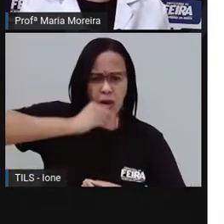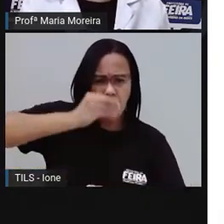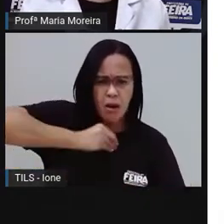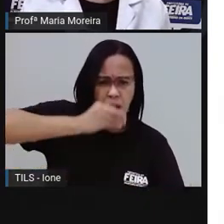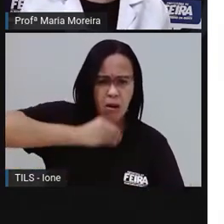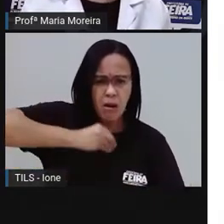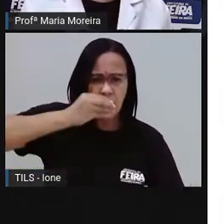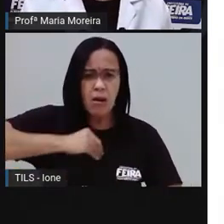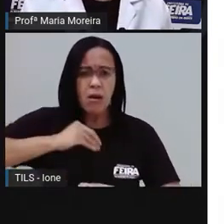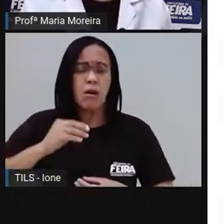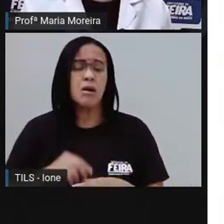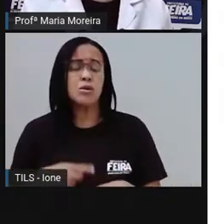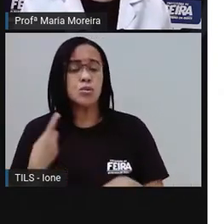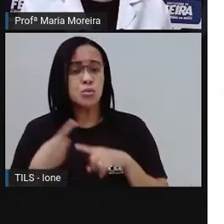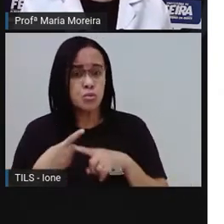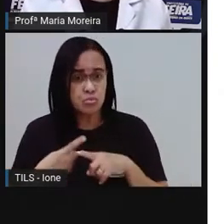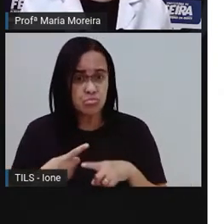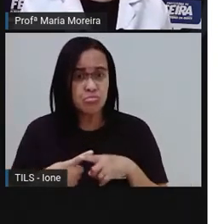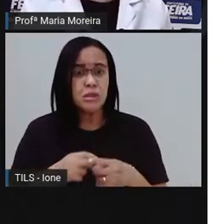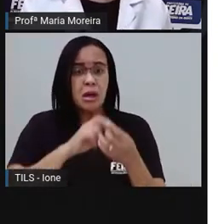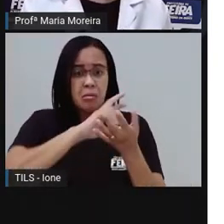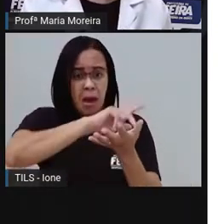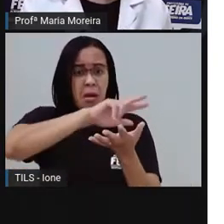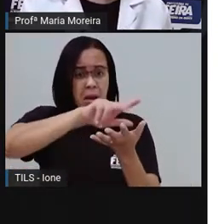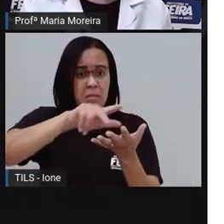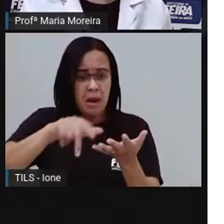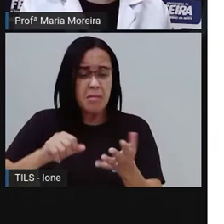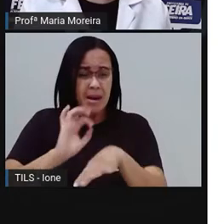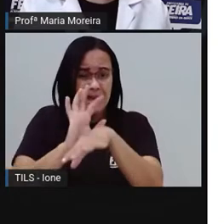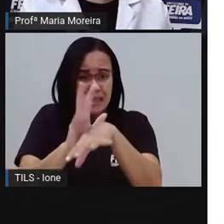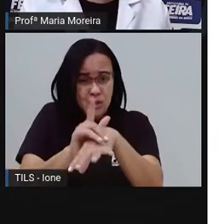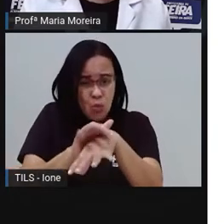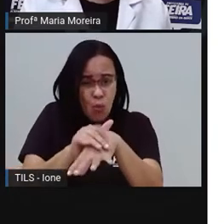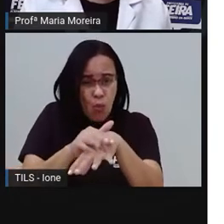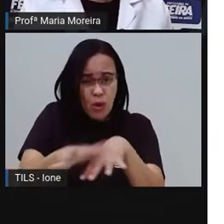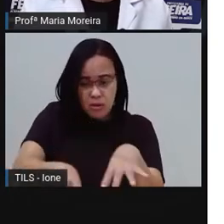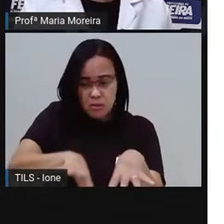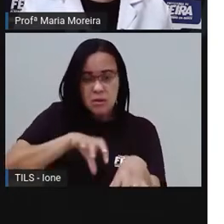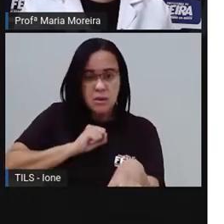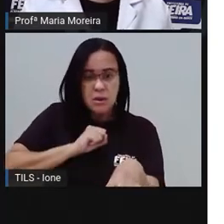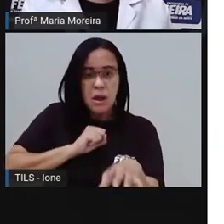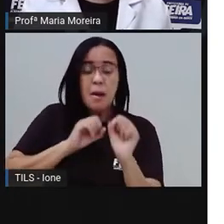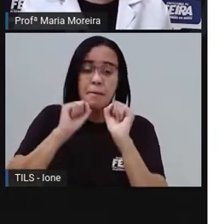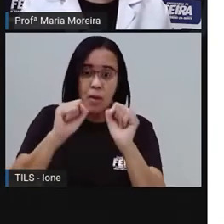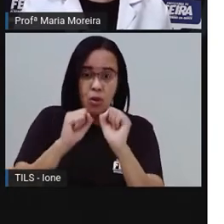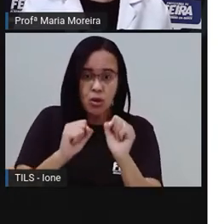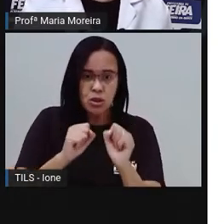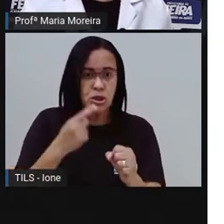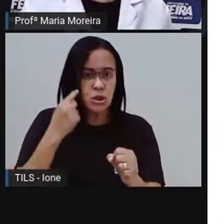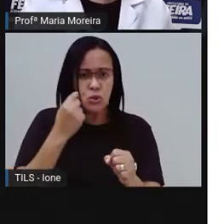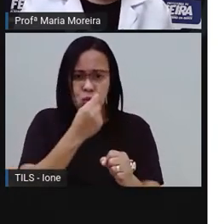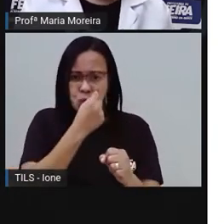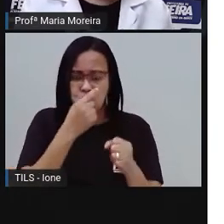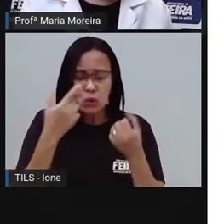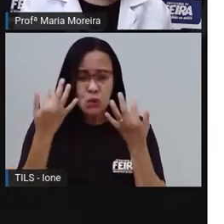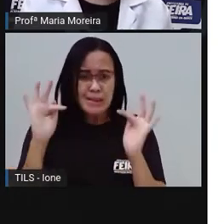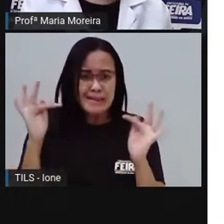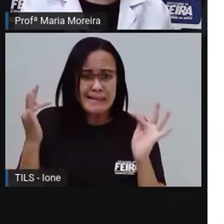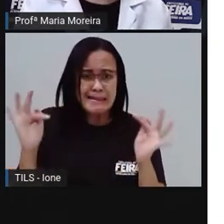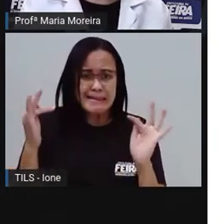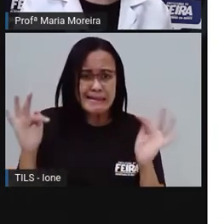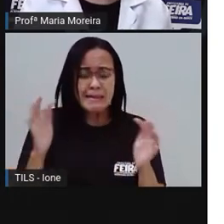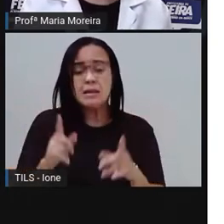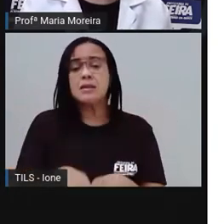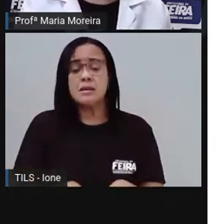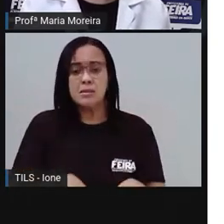né, a resfriados e doenças alérgicas de todo o tipo. Ardência nos olhos, náuseas e